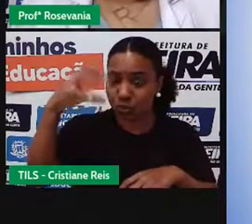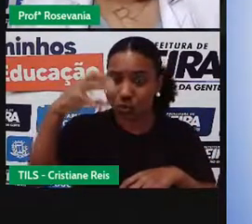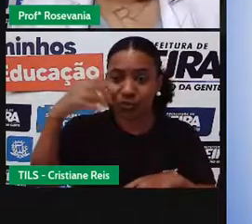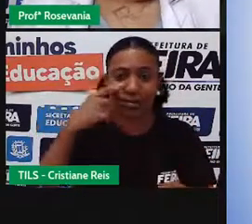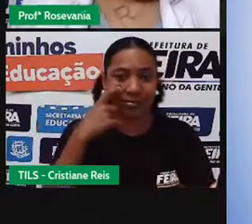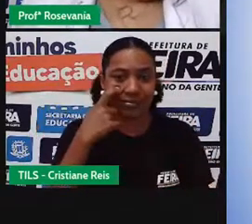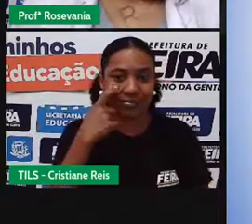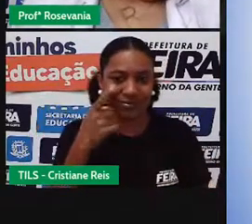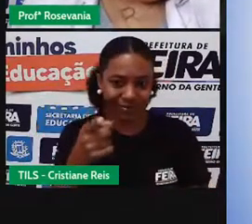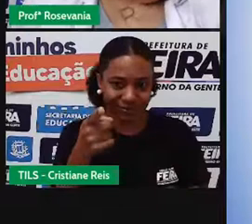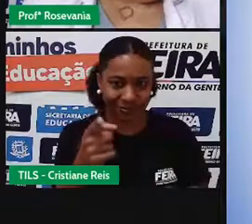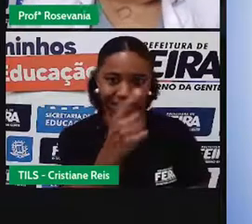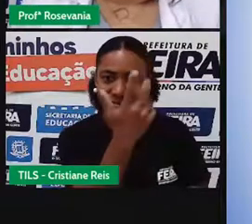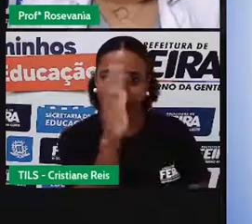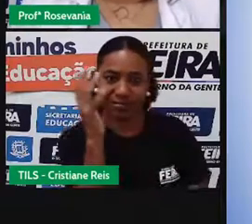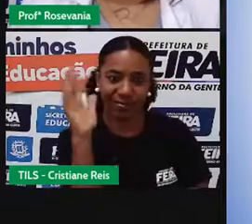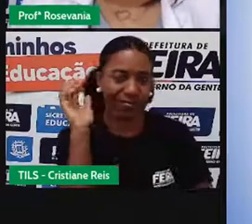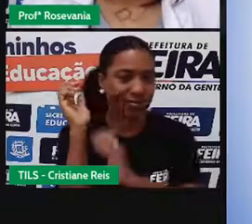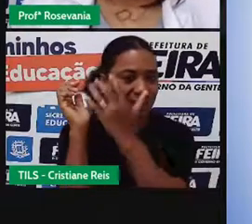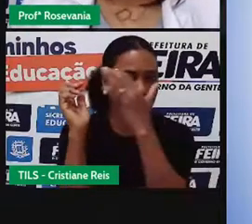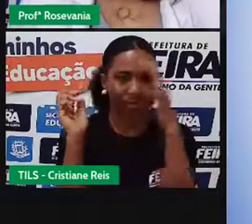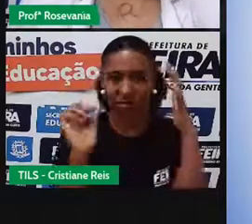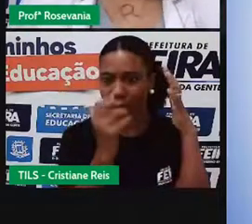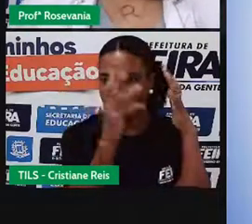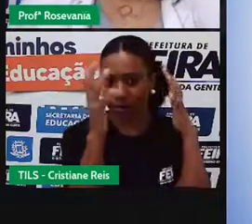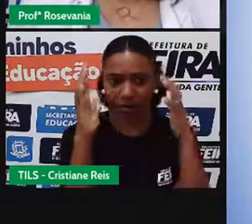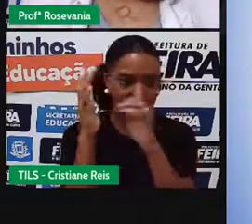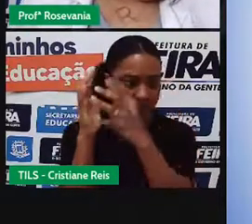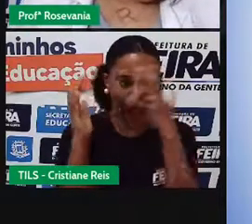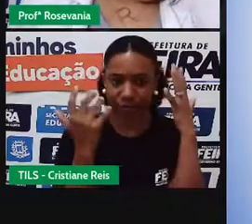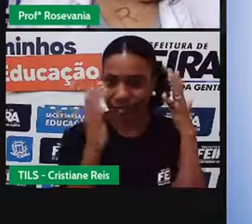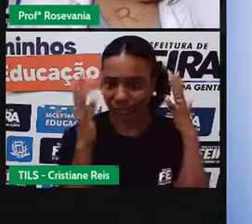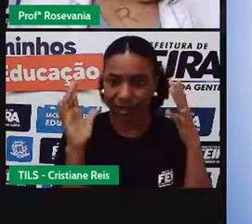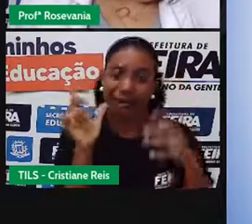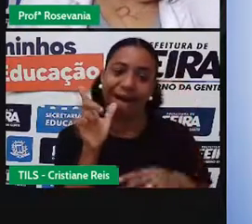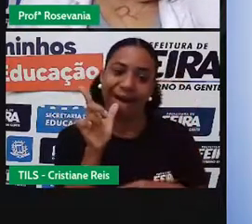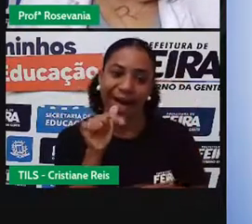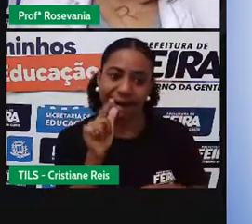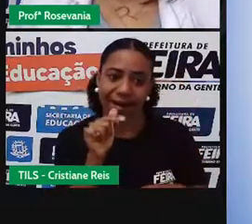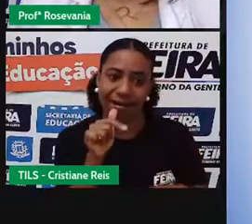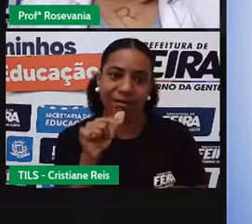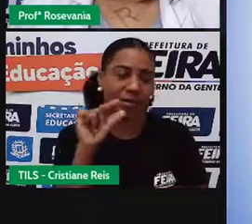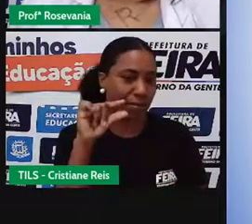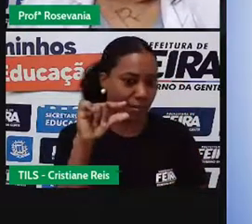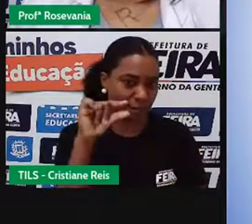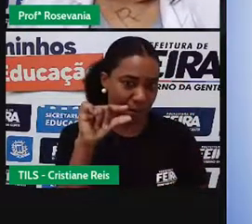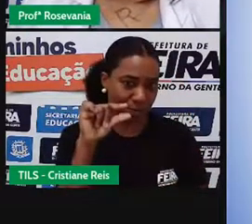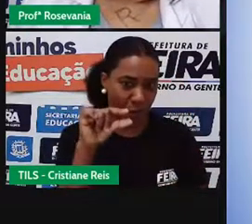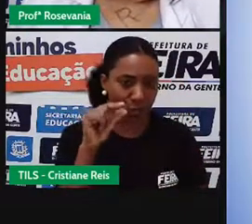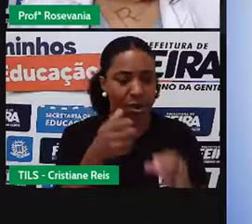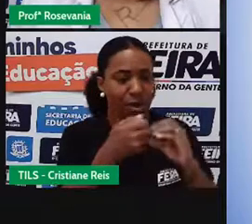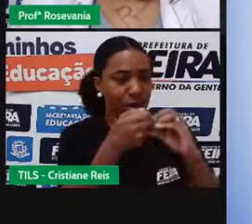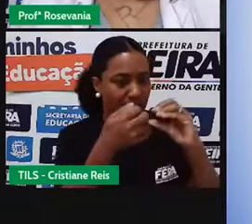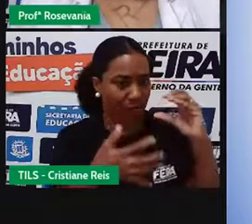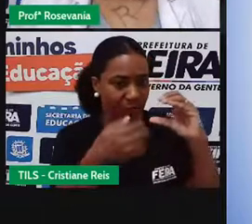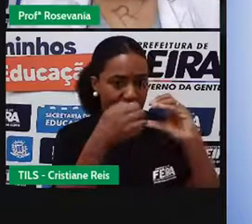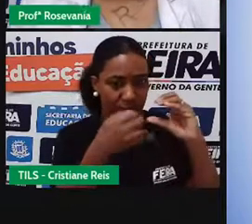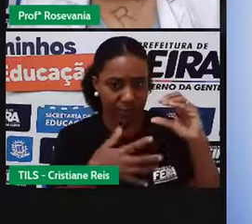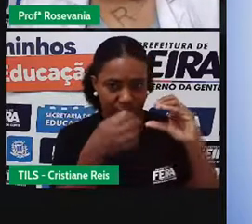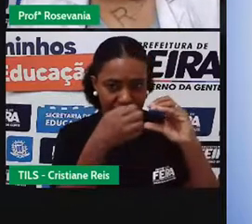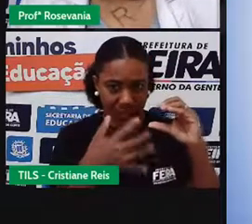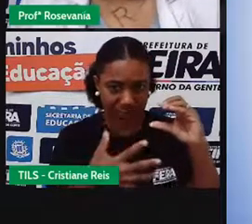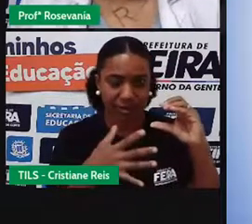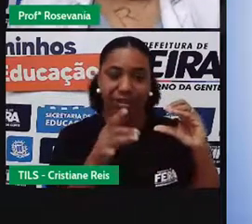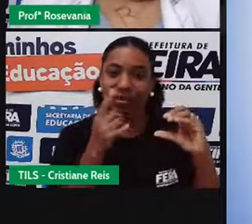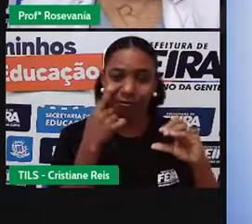das nossas plantas que se adaptam a lugares com pouca quantidade de água. Então, o que vai caracterizar mais pra gente é essa